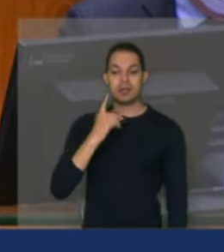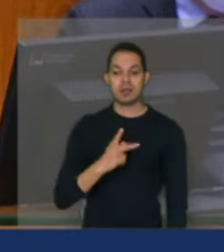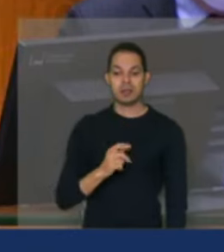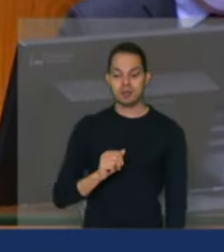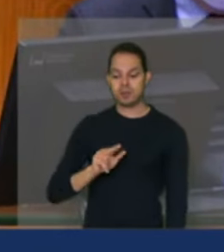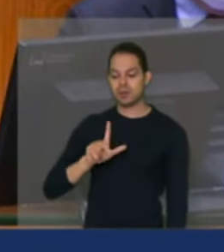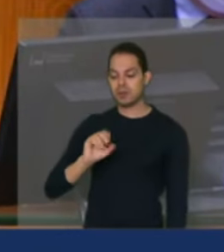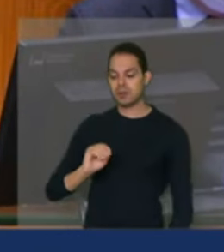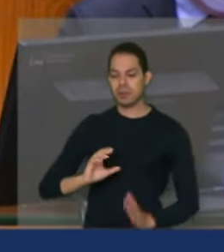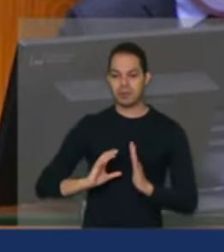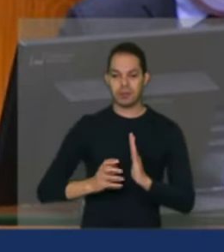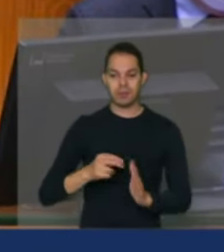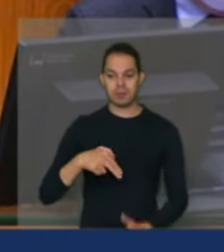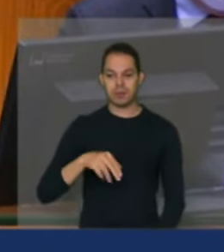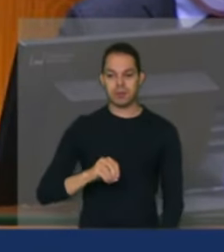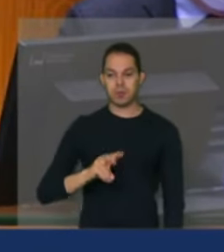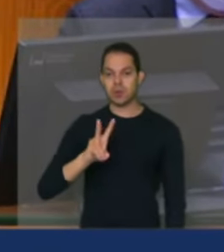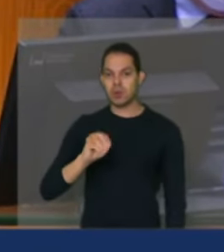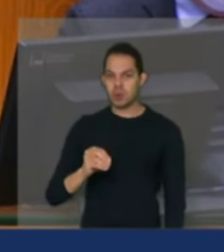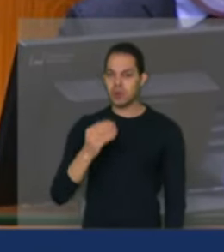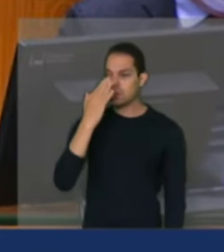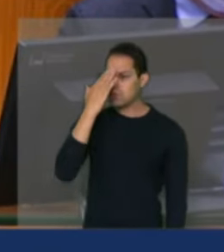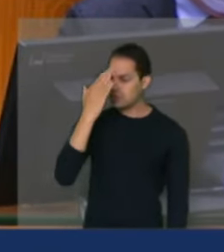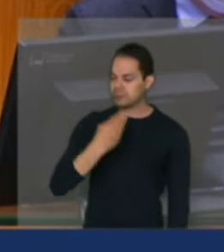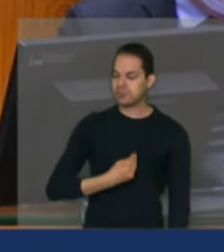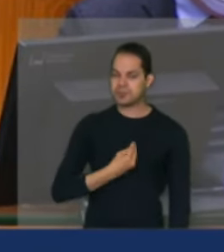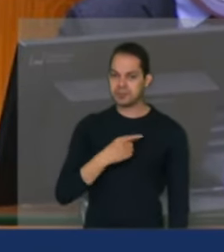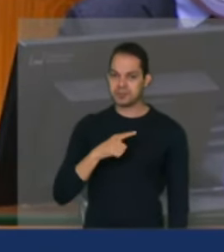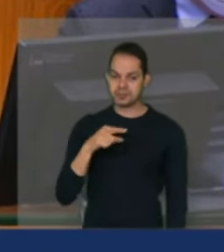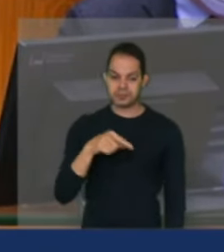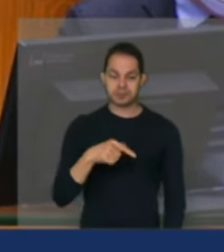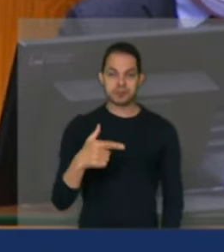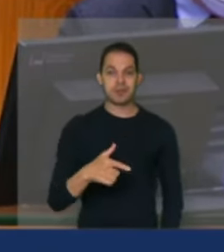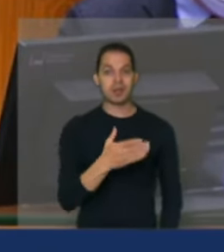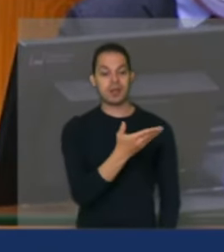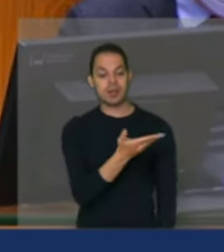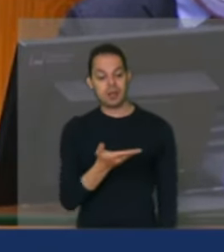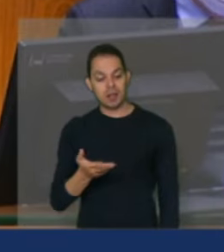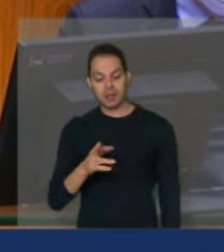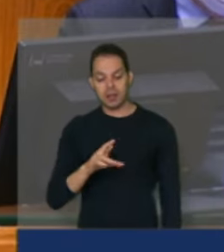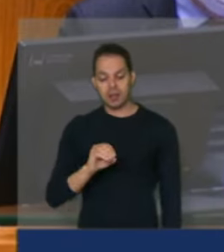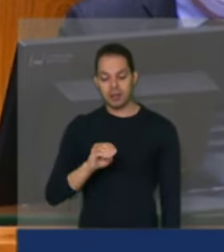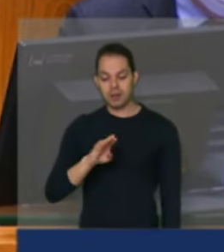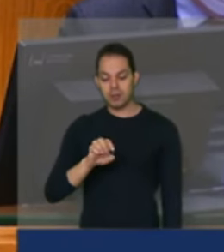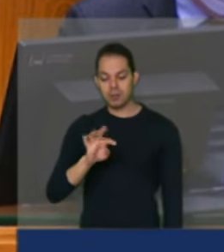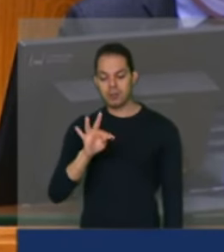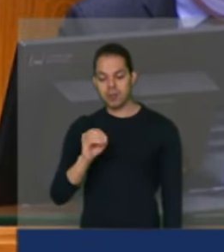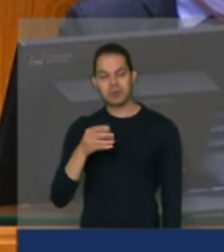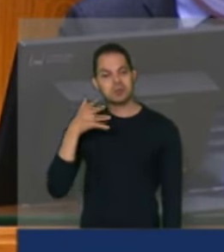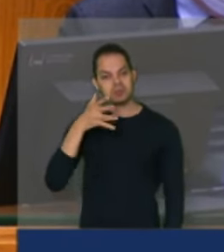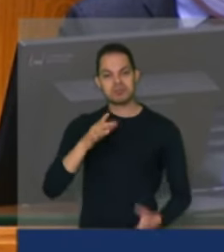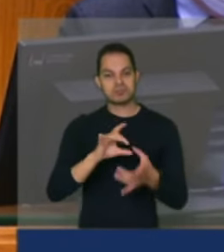Novo. Muito obrigado pela presença, deputado. Senhor Roberto dos Santos, com a palavra.